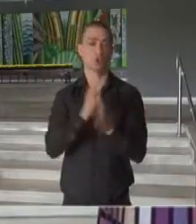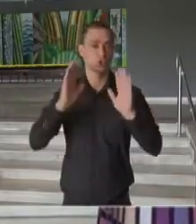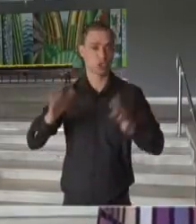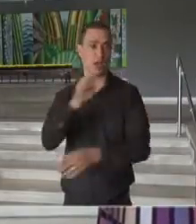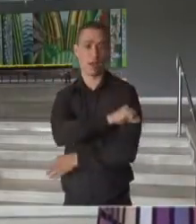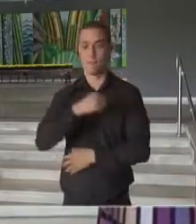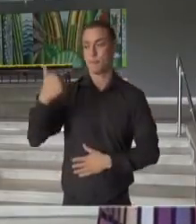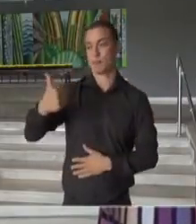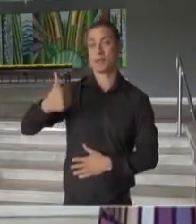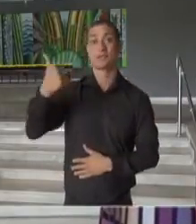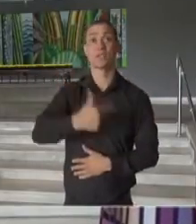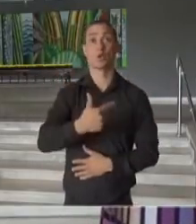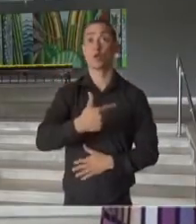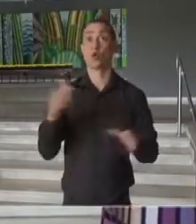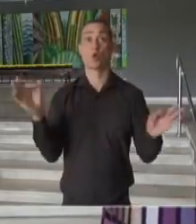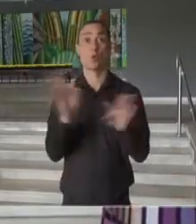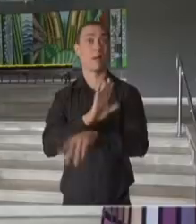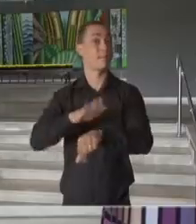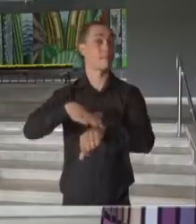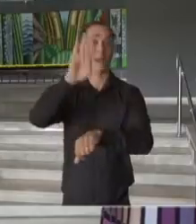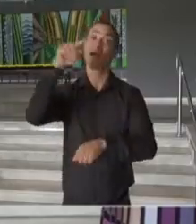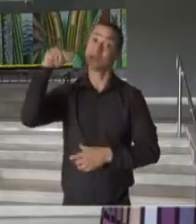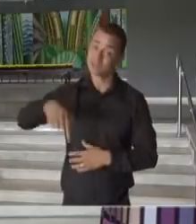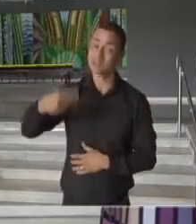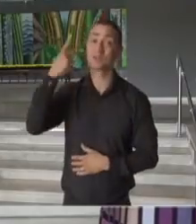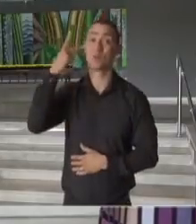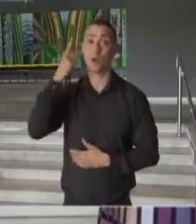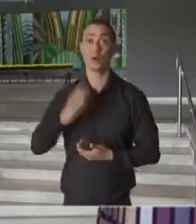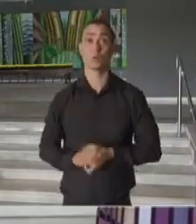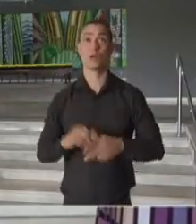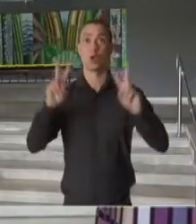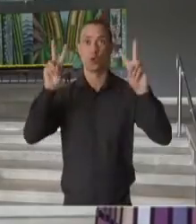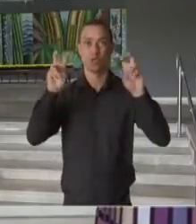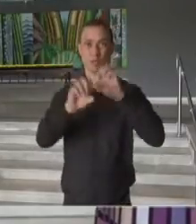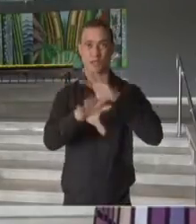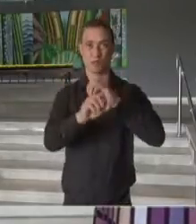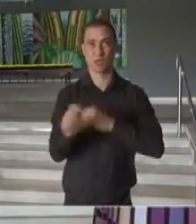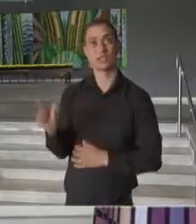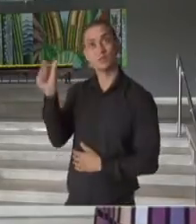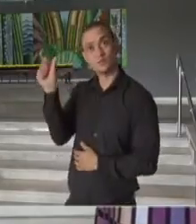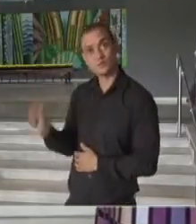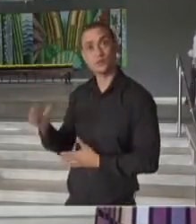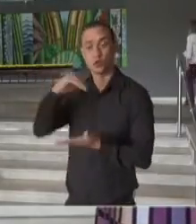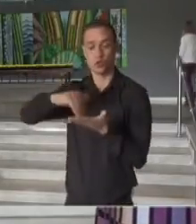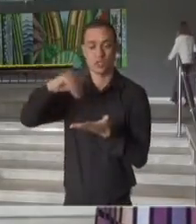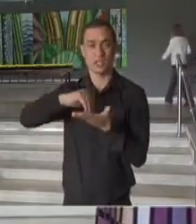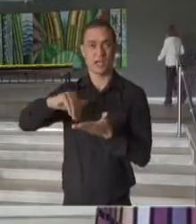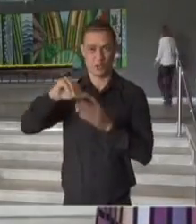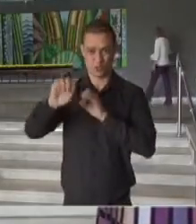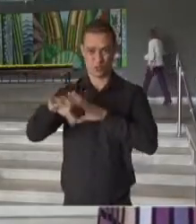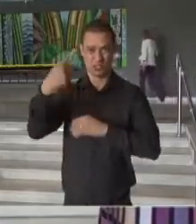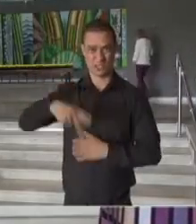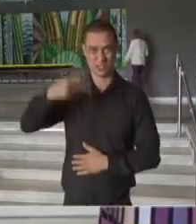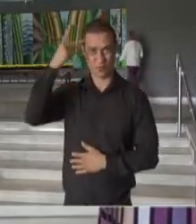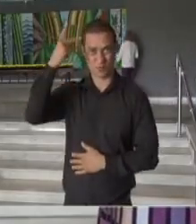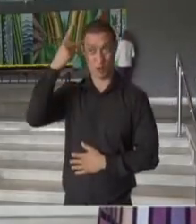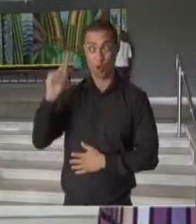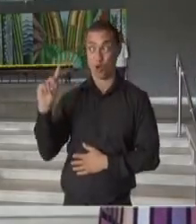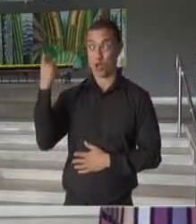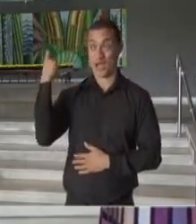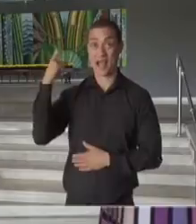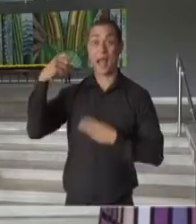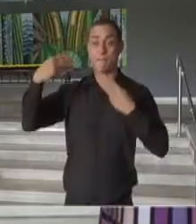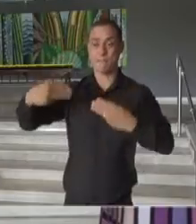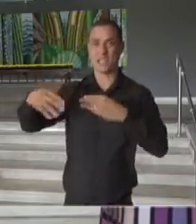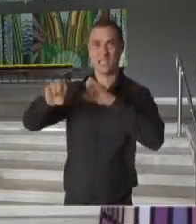duas doses da vacina. E sobre educação, falará o secretário de educação do estado de São Paulo e ex-ministro